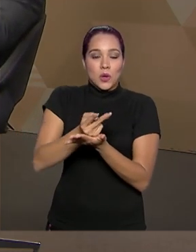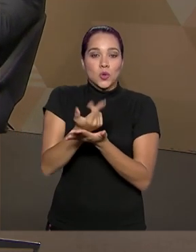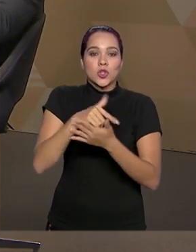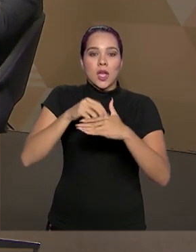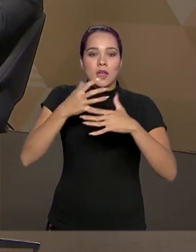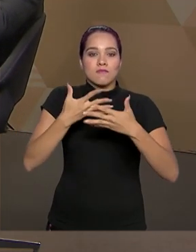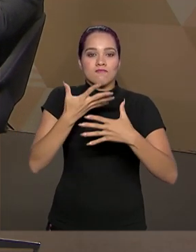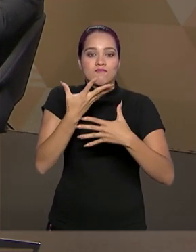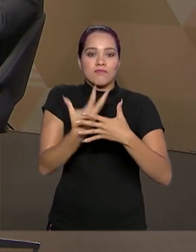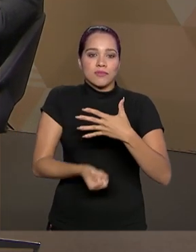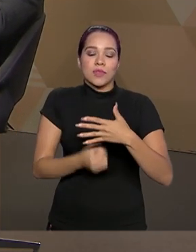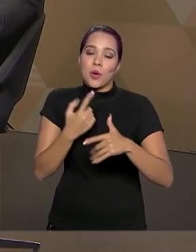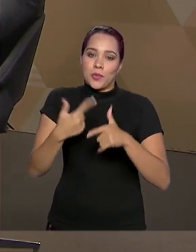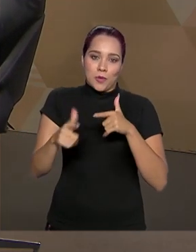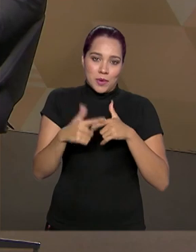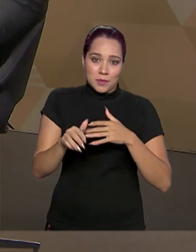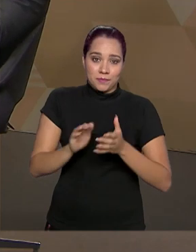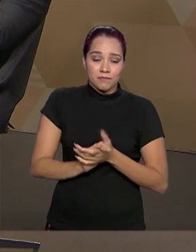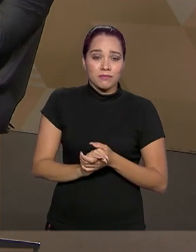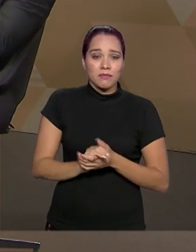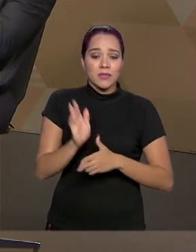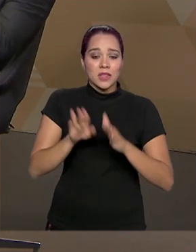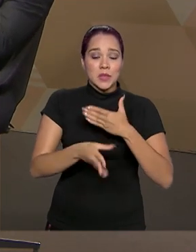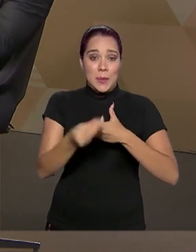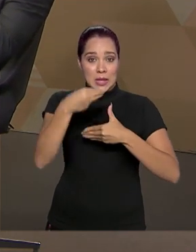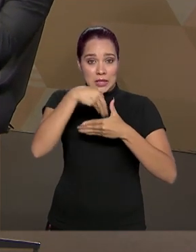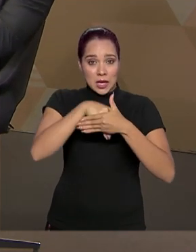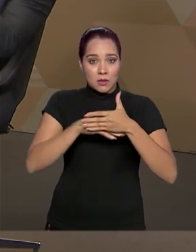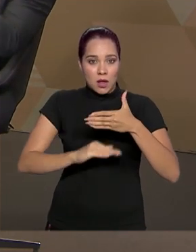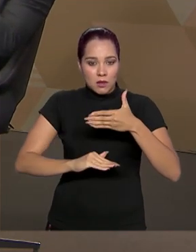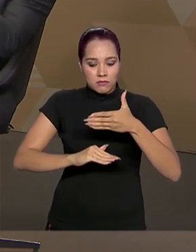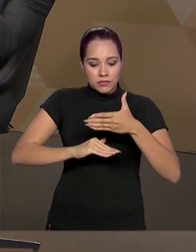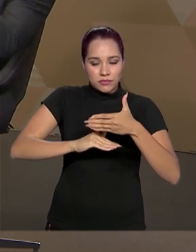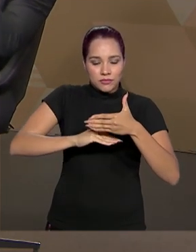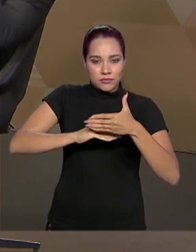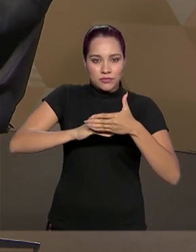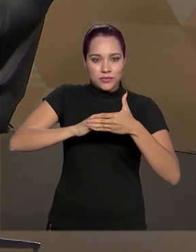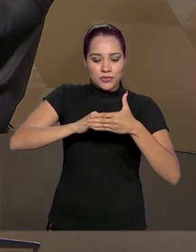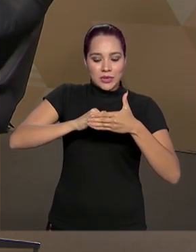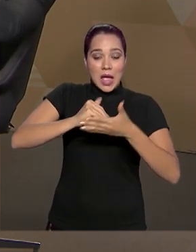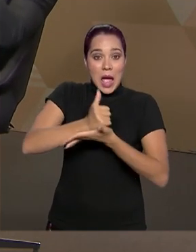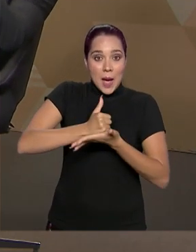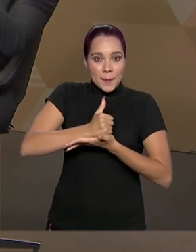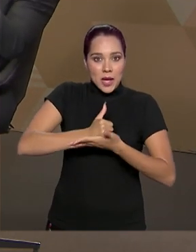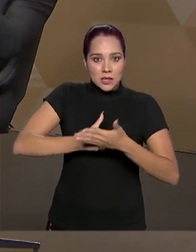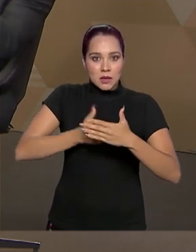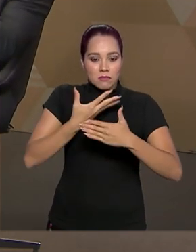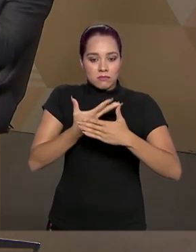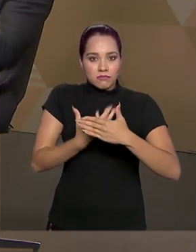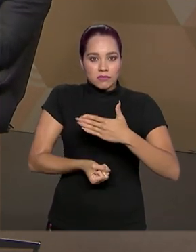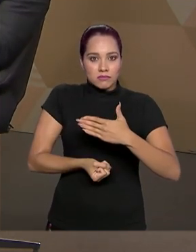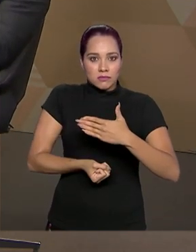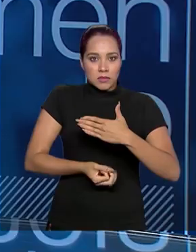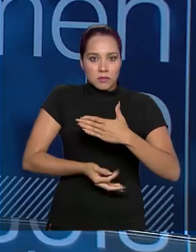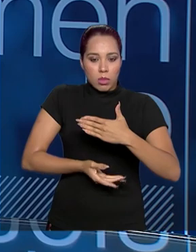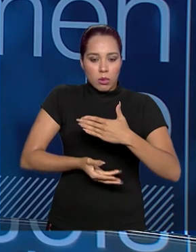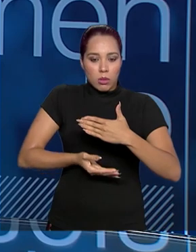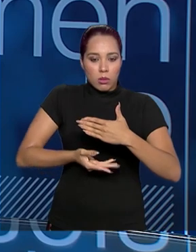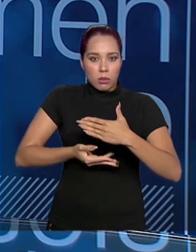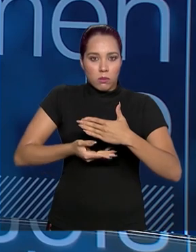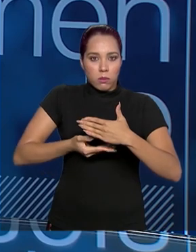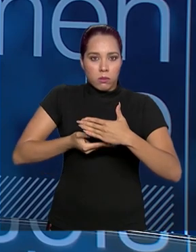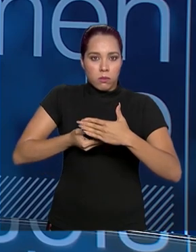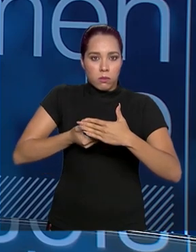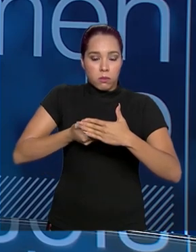rejeito, que é isso que é o problema da montante. Ela altia para dentro da barragem, onde a base dela é o rejeito compactado. Isso é um pouco